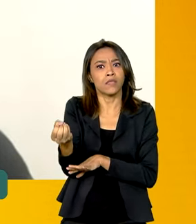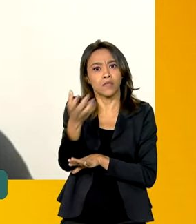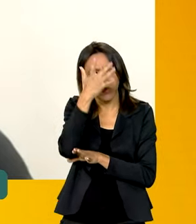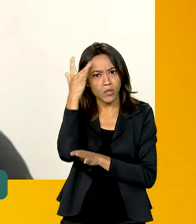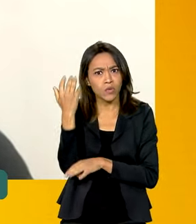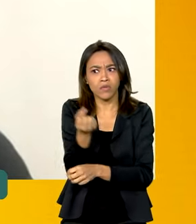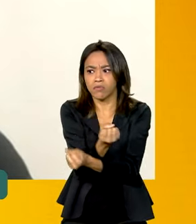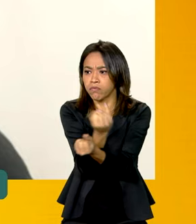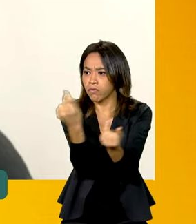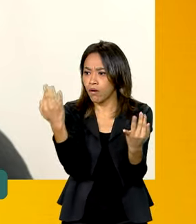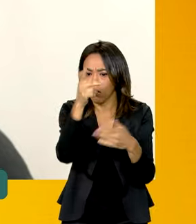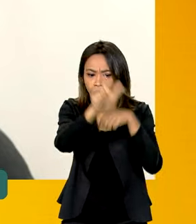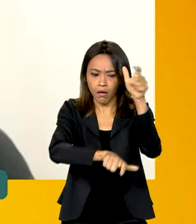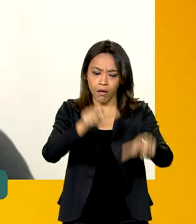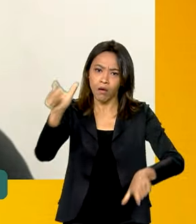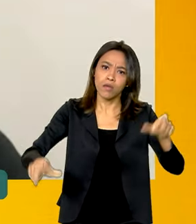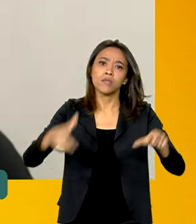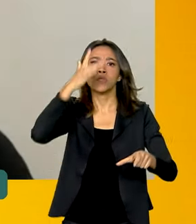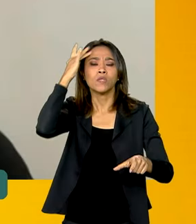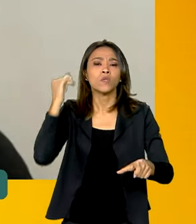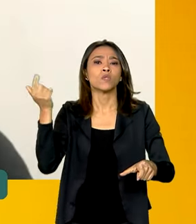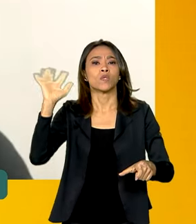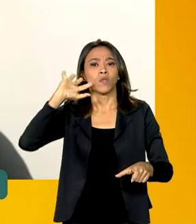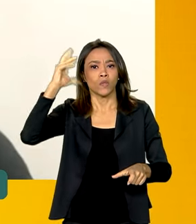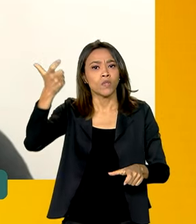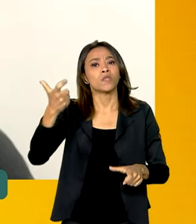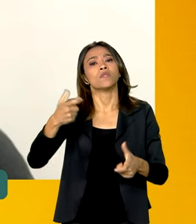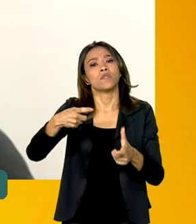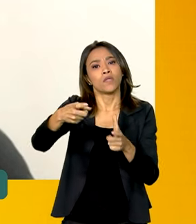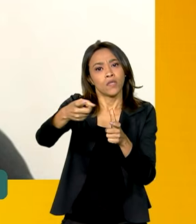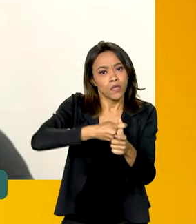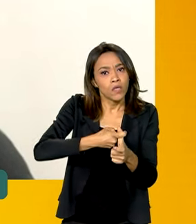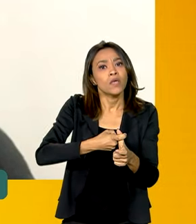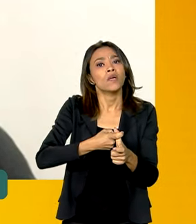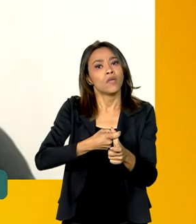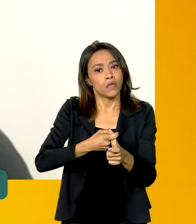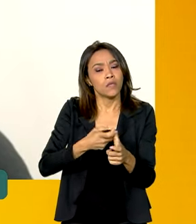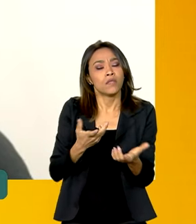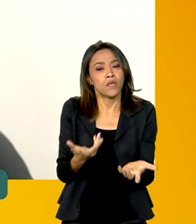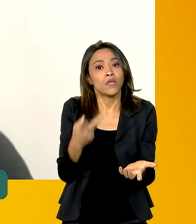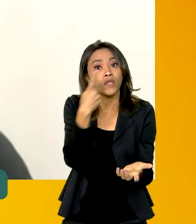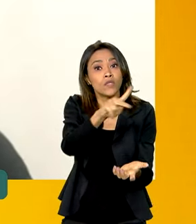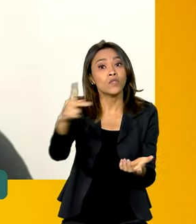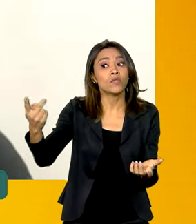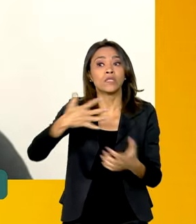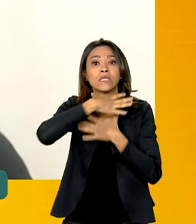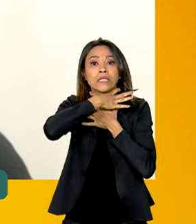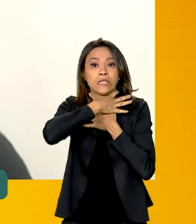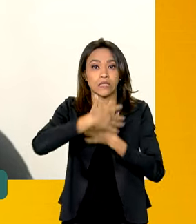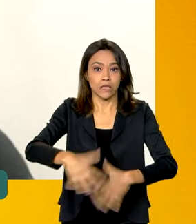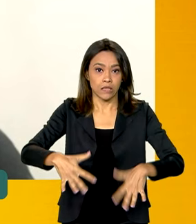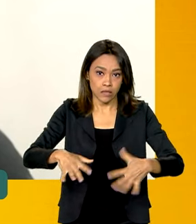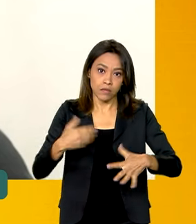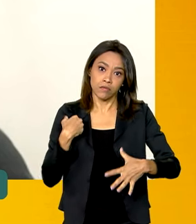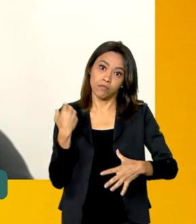brasileiros. Isso de uma forma integrada, isso de uma forma segura para toda a população. Por meio de